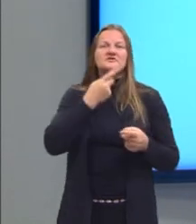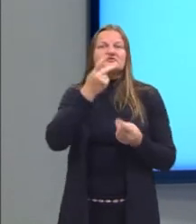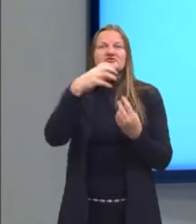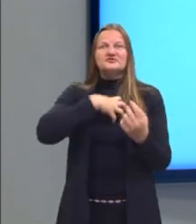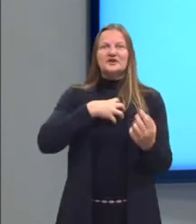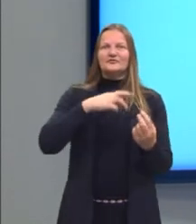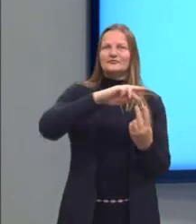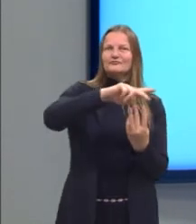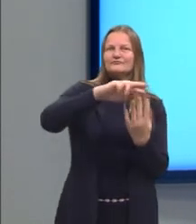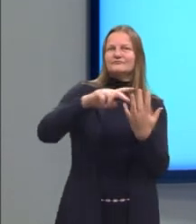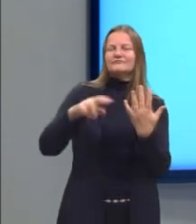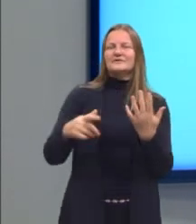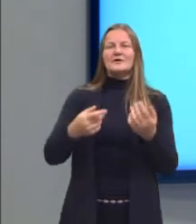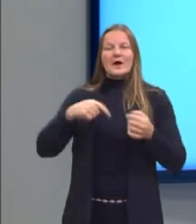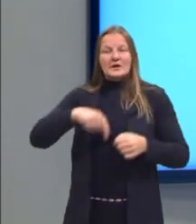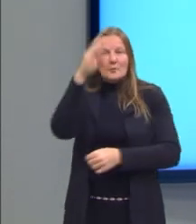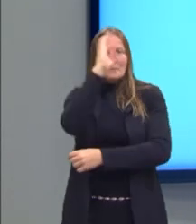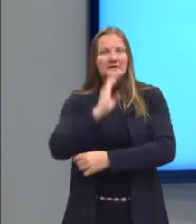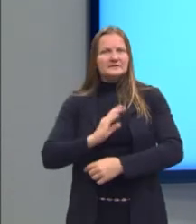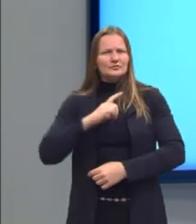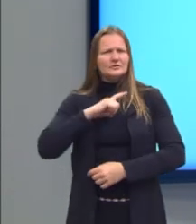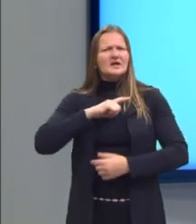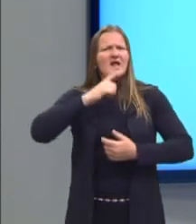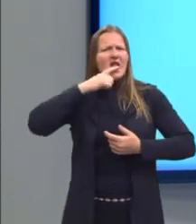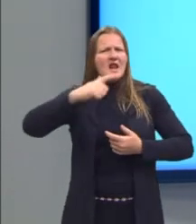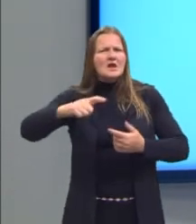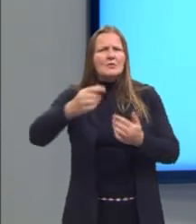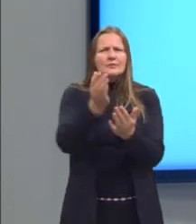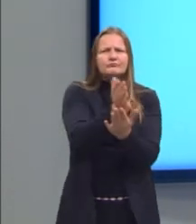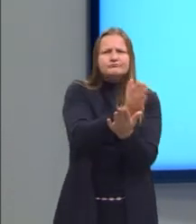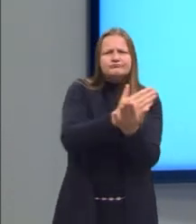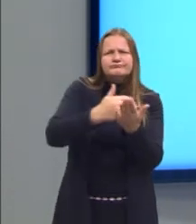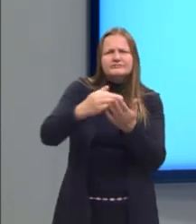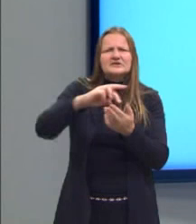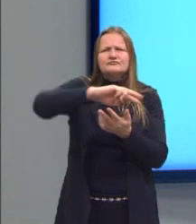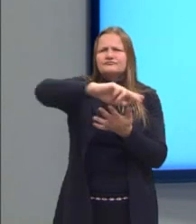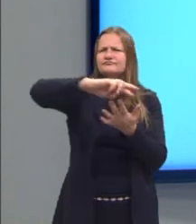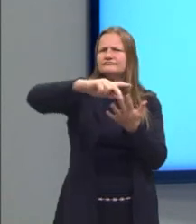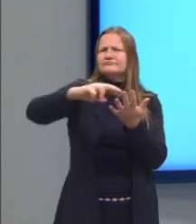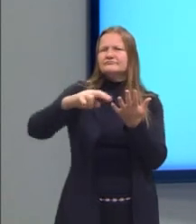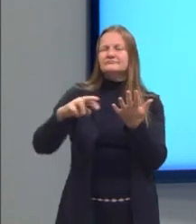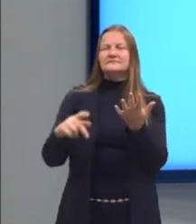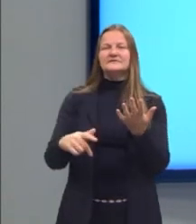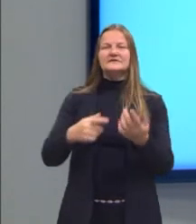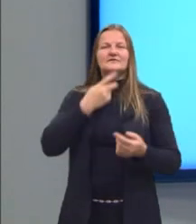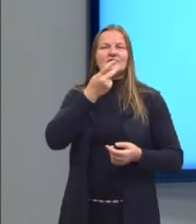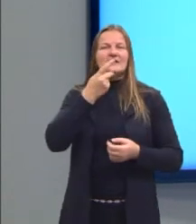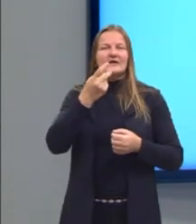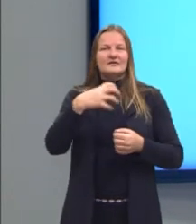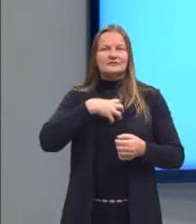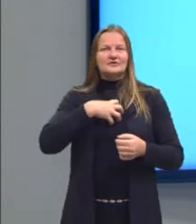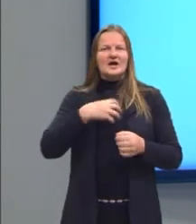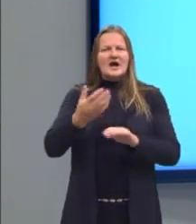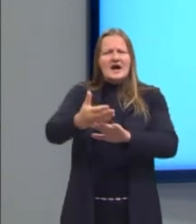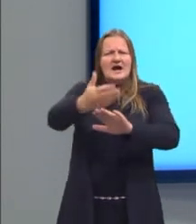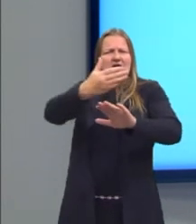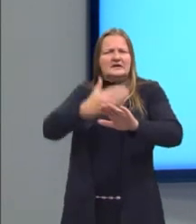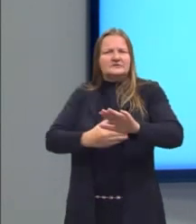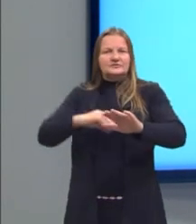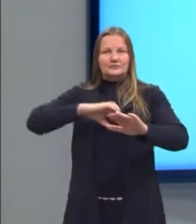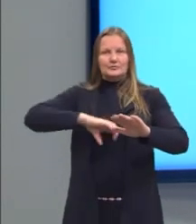Desde sua origem, o Brasil tem uma língua dividida em falares diversos. Mesmo antes da chegada dos